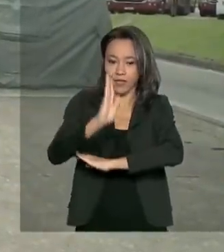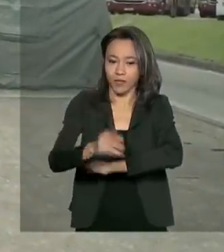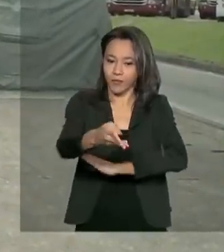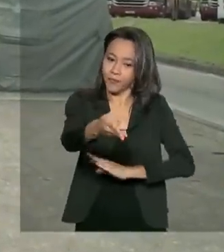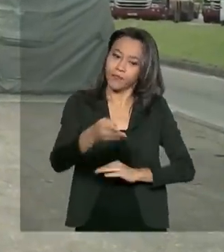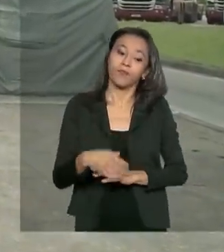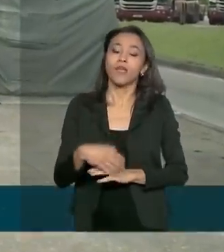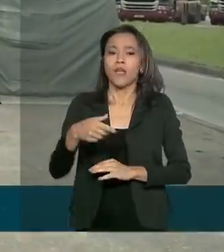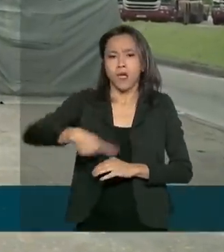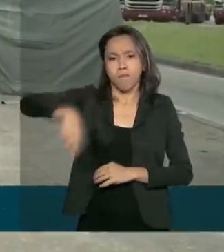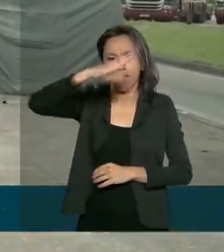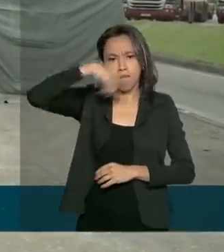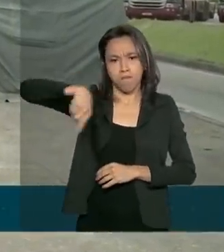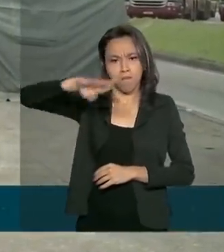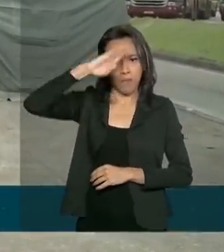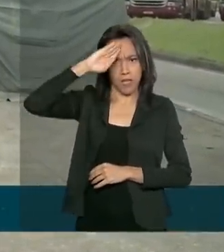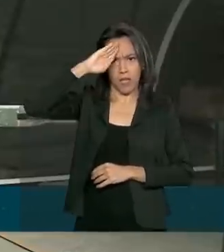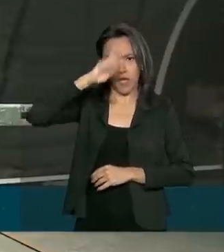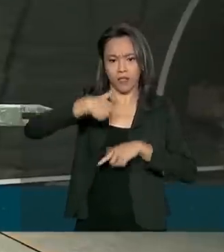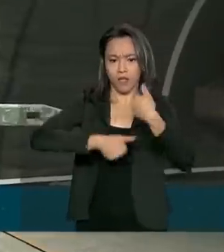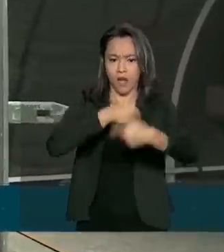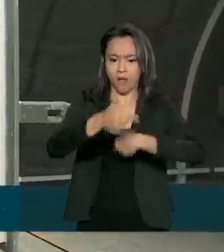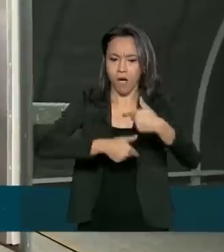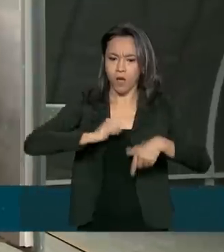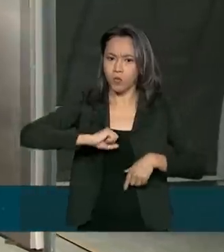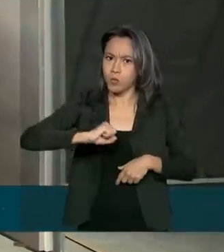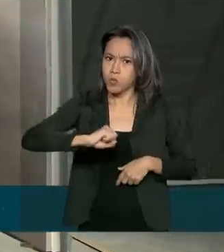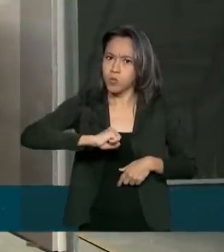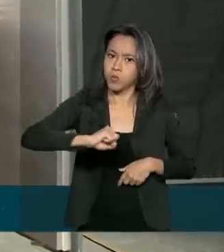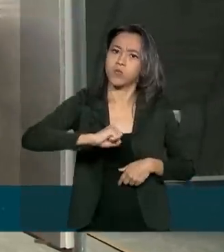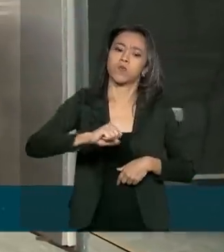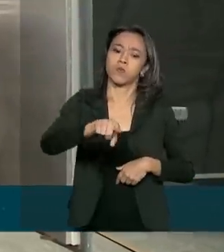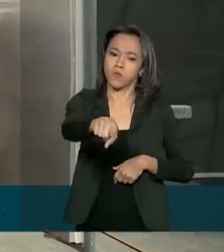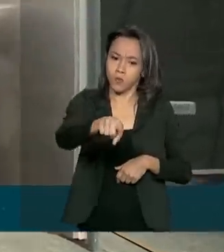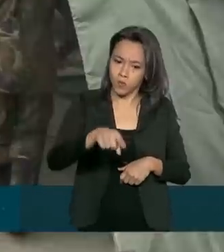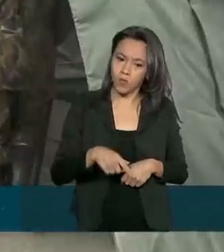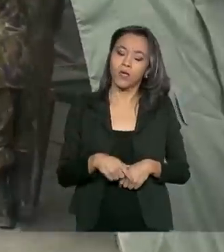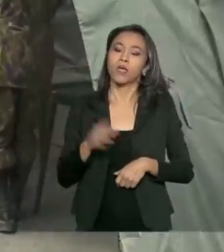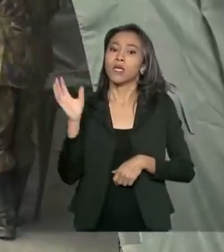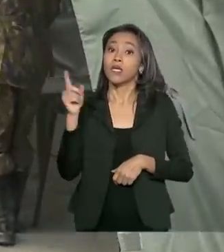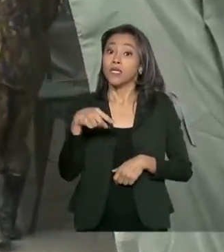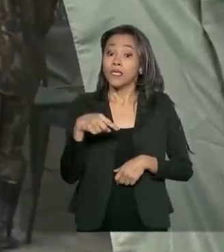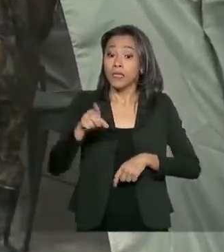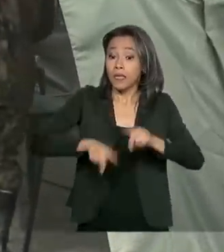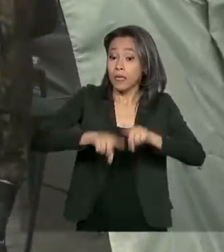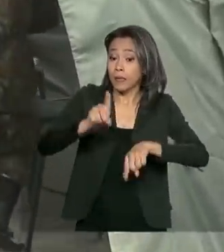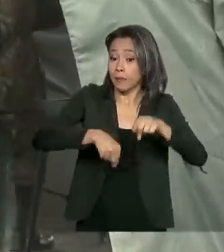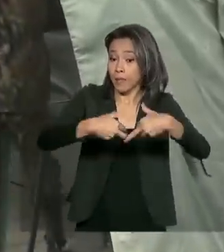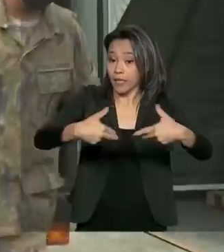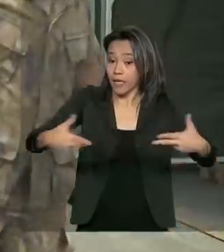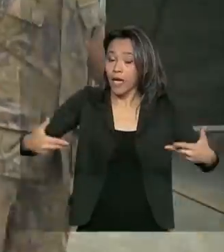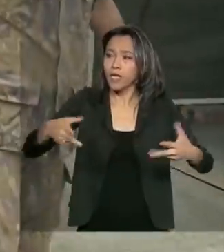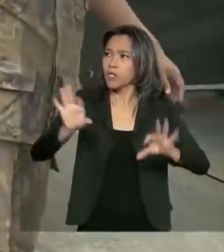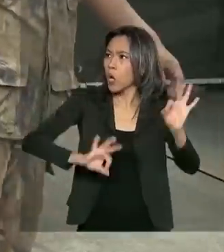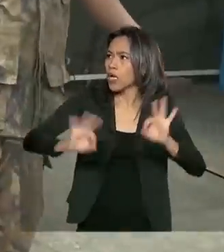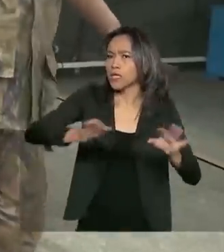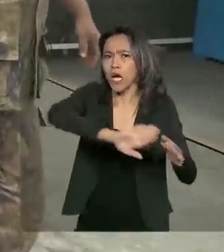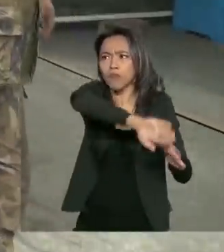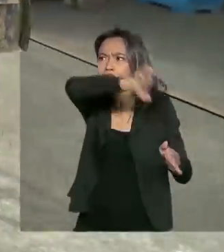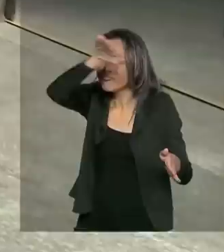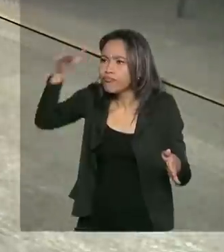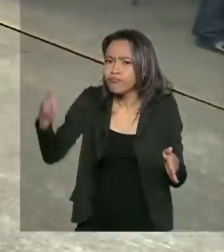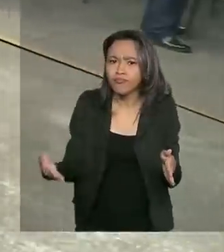Militares trabalham em modo acelerado. E desse jeito, não demora para equipamentos e estrutura estarem